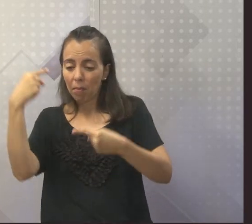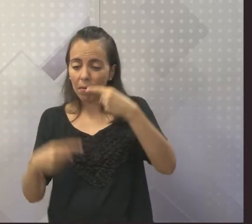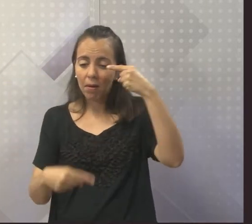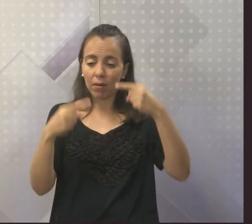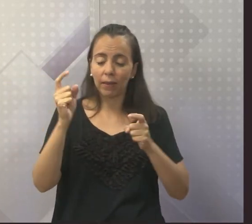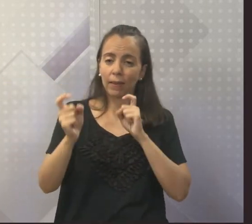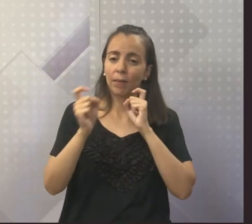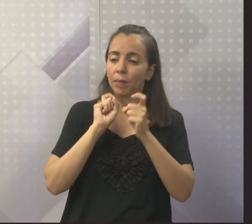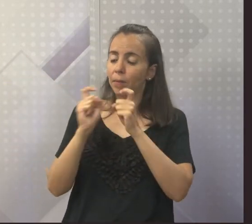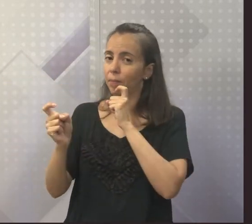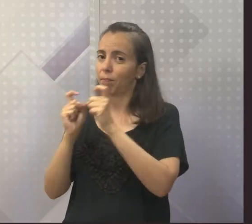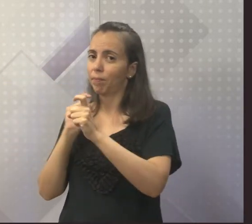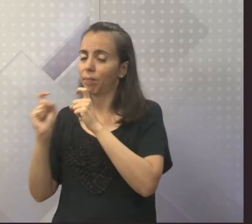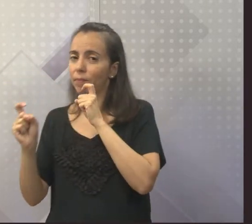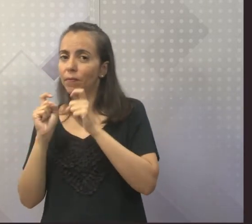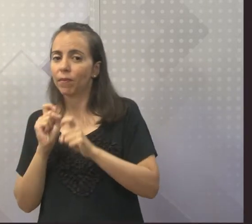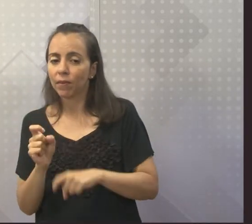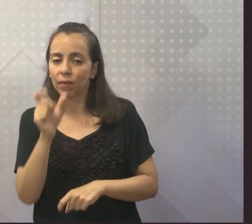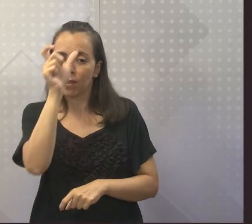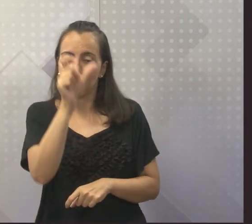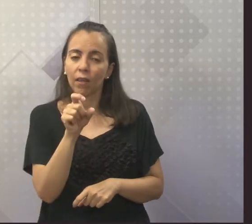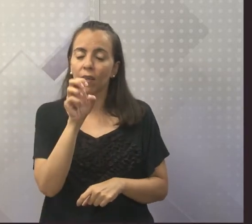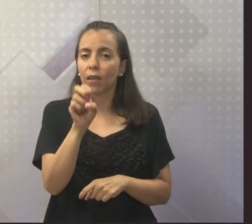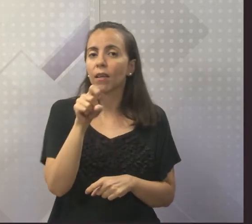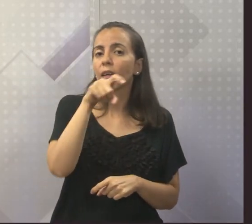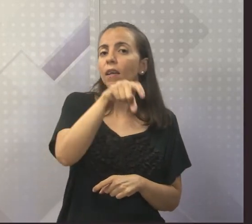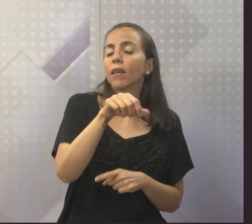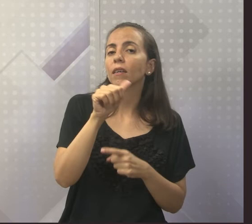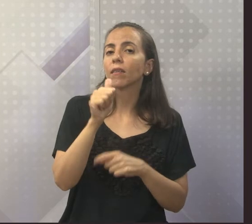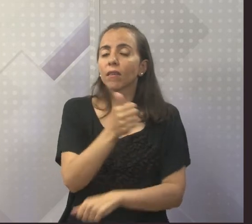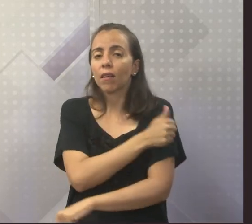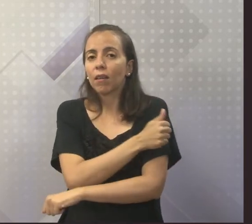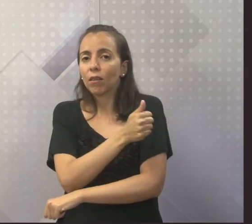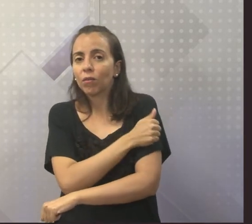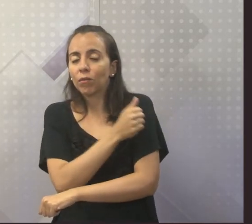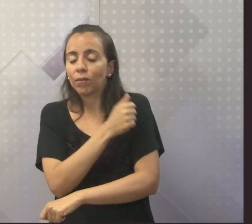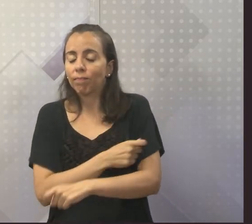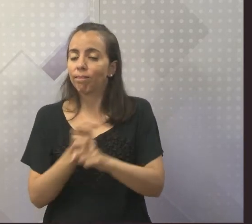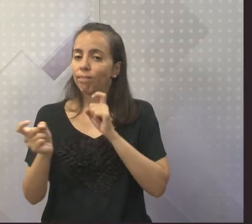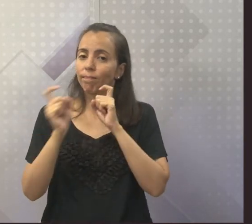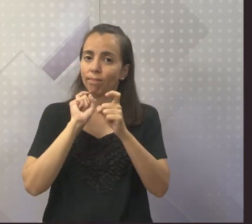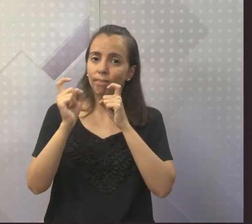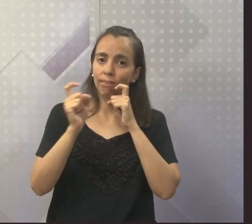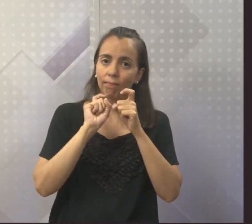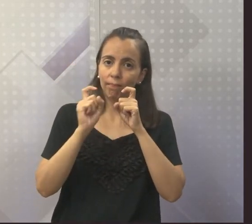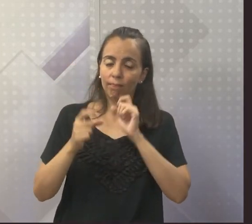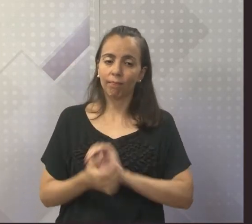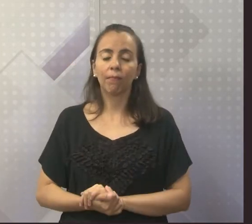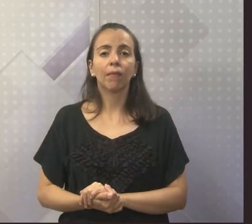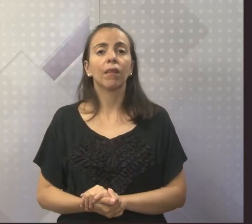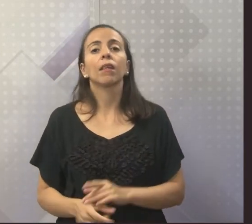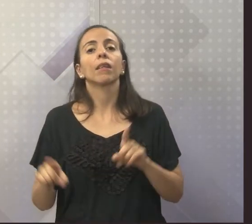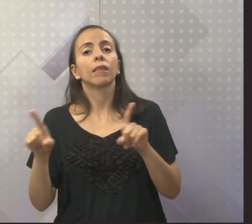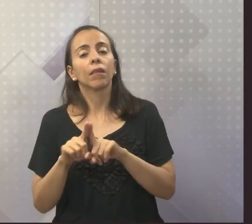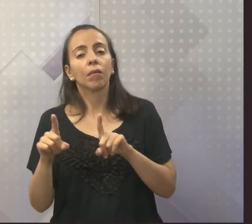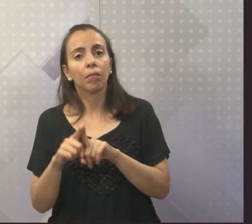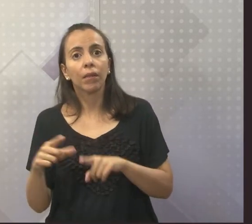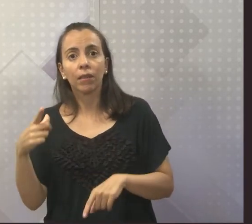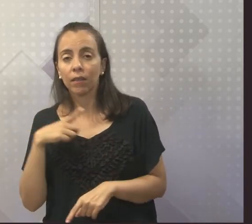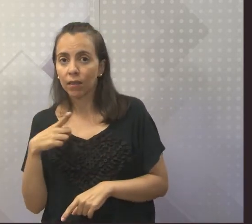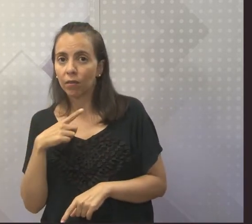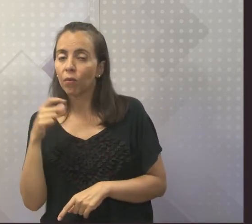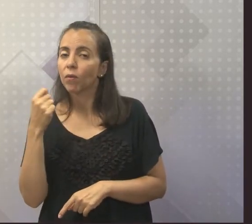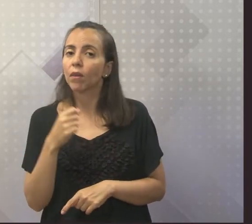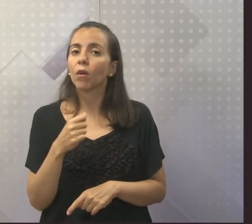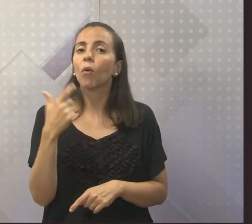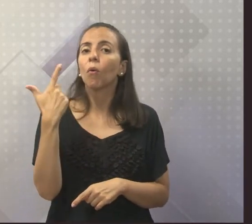com seu ex-aluno jurista, Rui Barbosa. Houve essa confusão. Além de Rui Barbosa, ele teve entre os seus